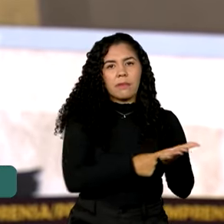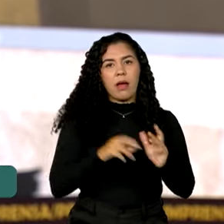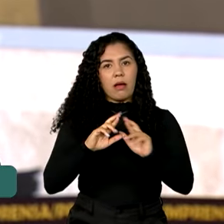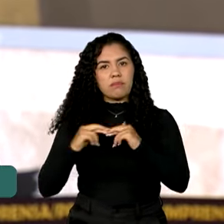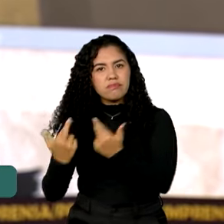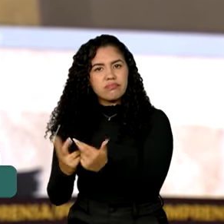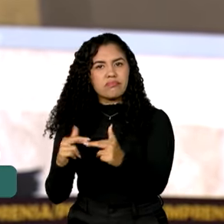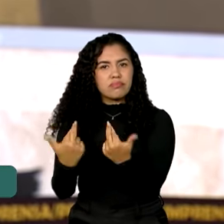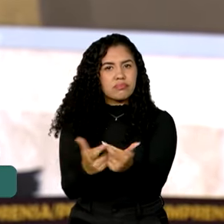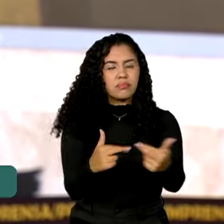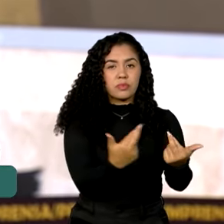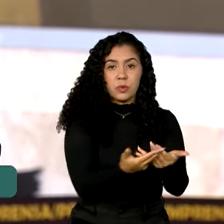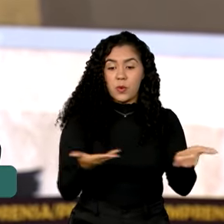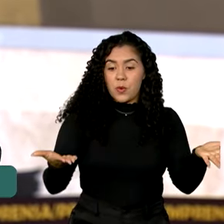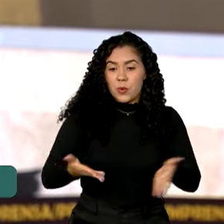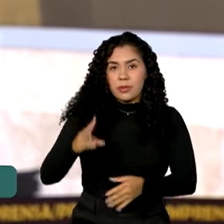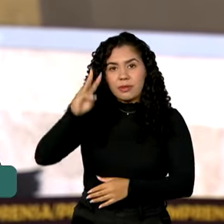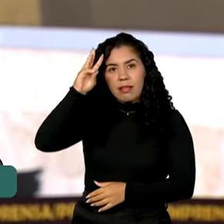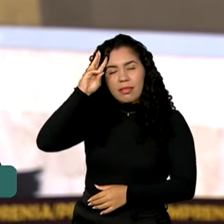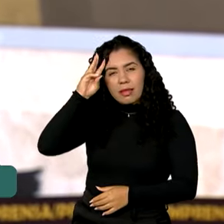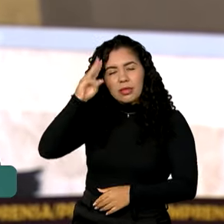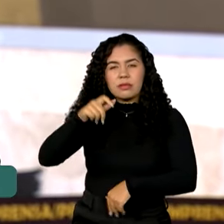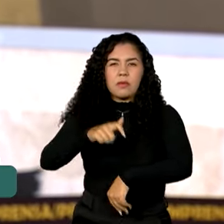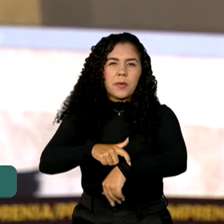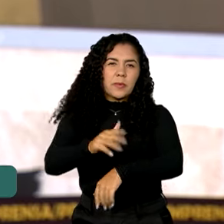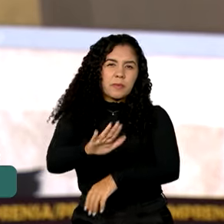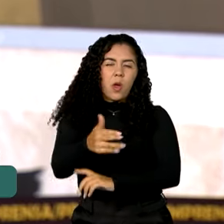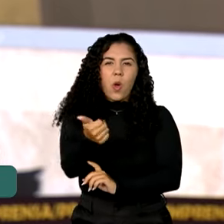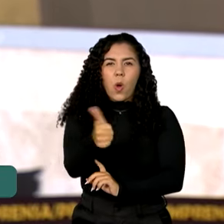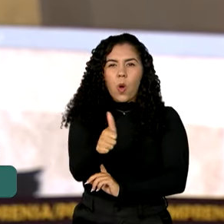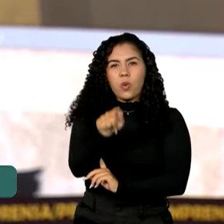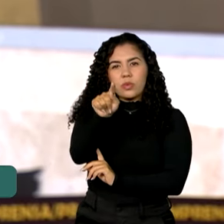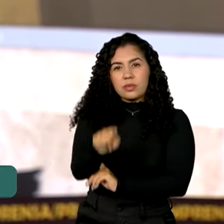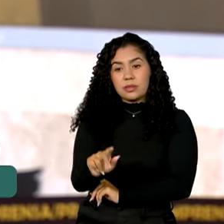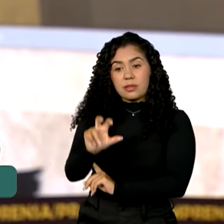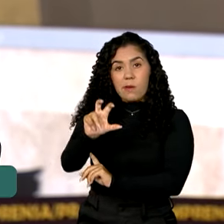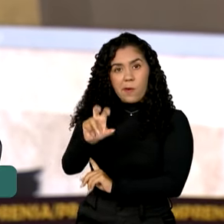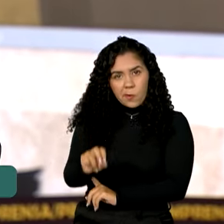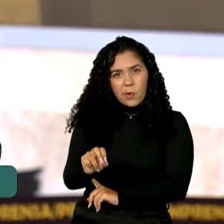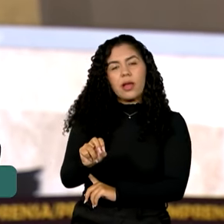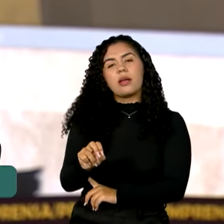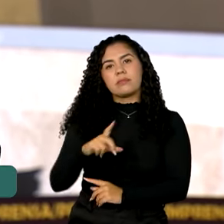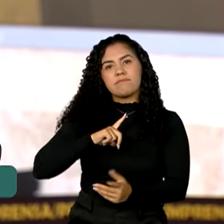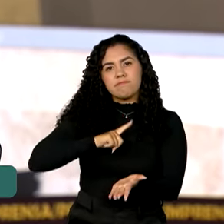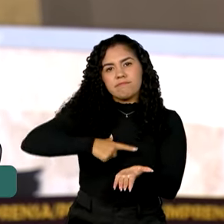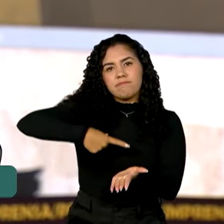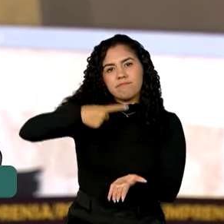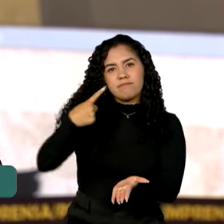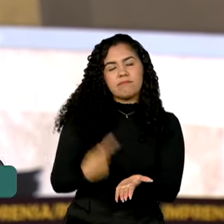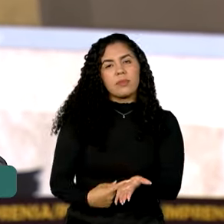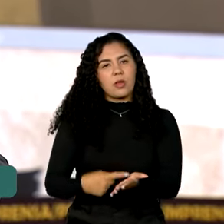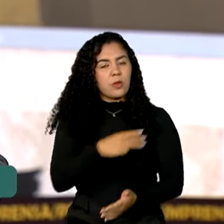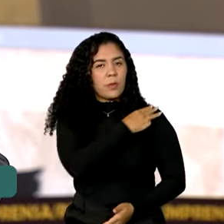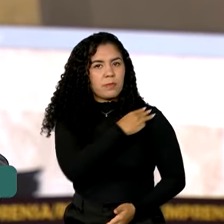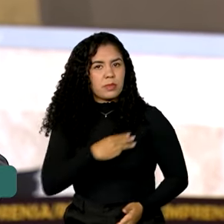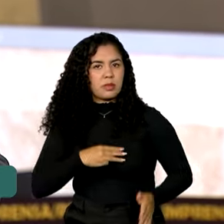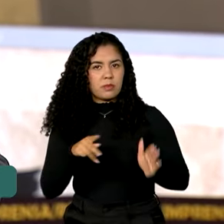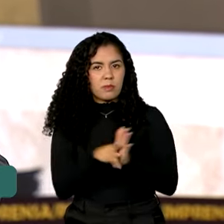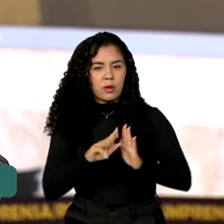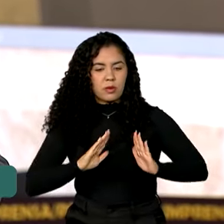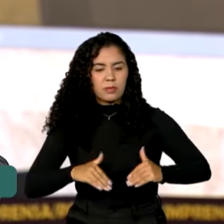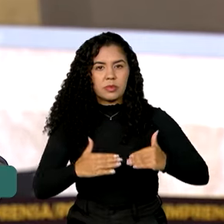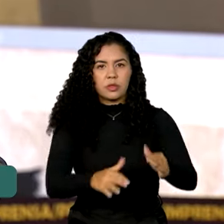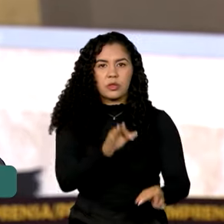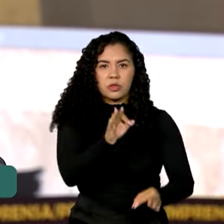que vão ocorrer nesta terça-feira. Então, ali, por volta de 11h50, está previsto um encontro com o ministro da Justiça e Segurança